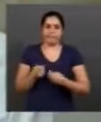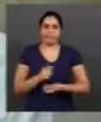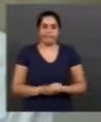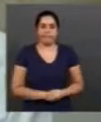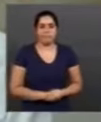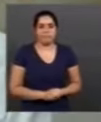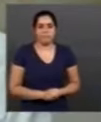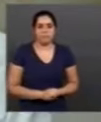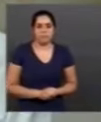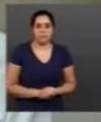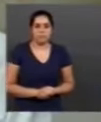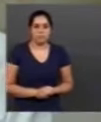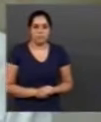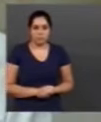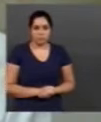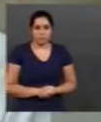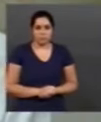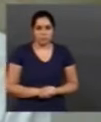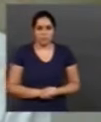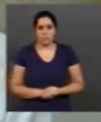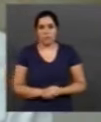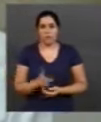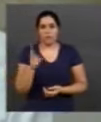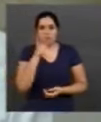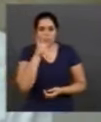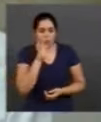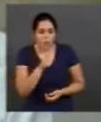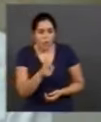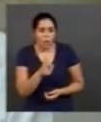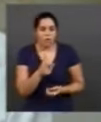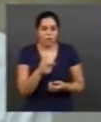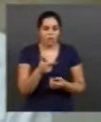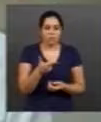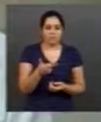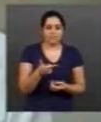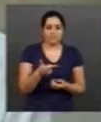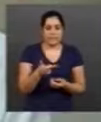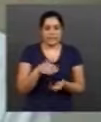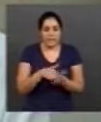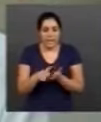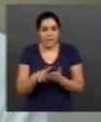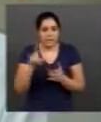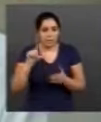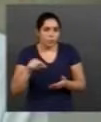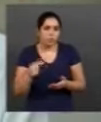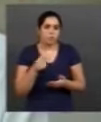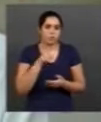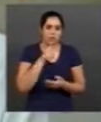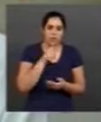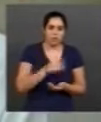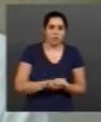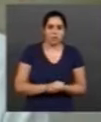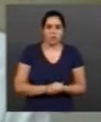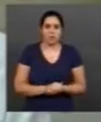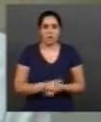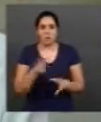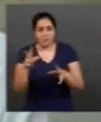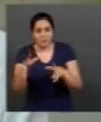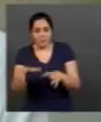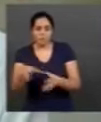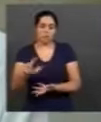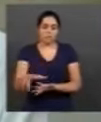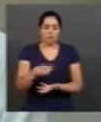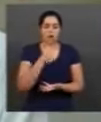Cobertura vegetal para garantir água infiltrando, adequação na captação de água e na sua utilização, com